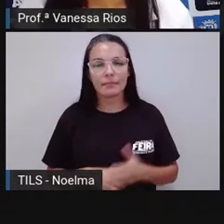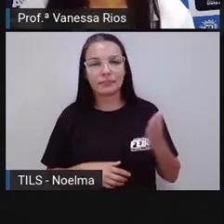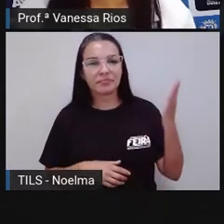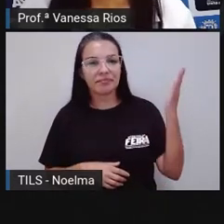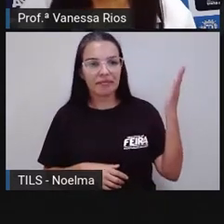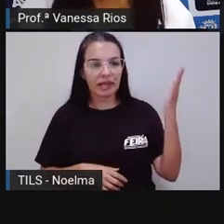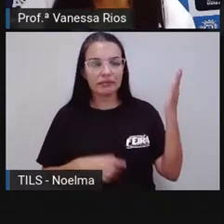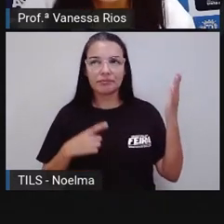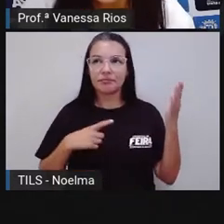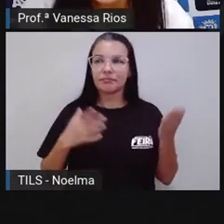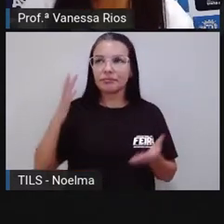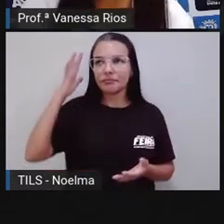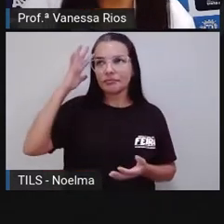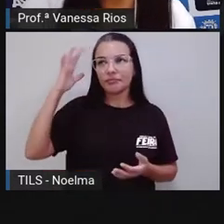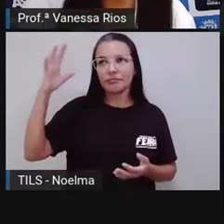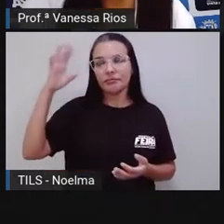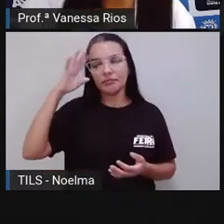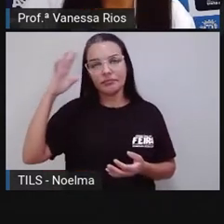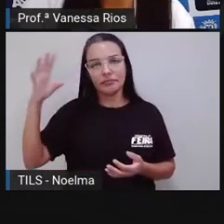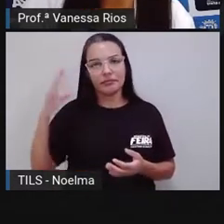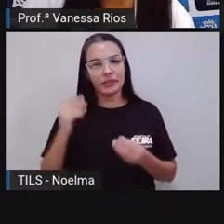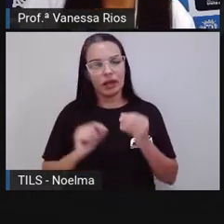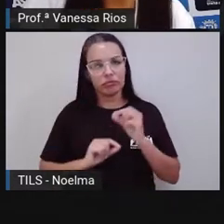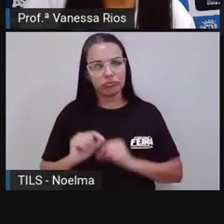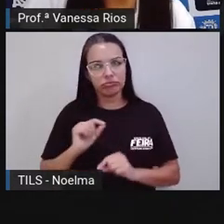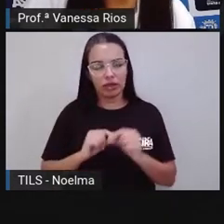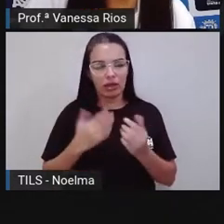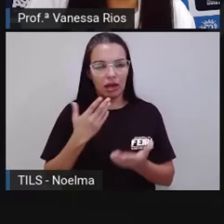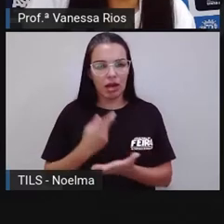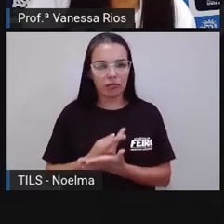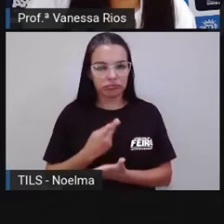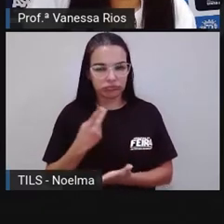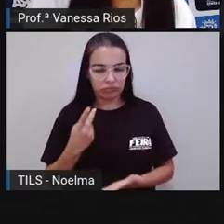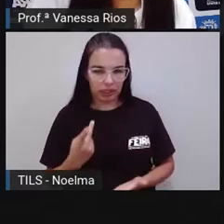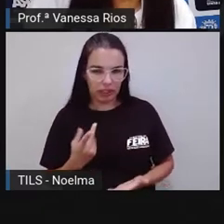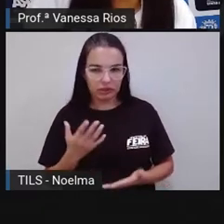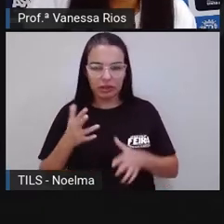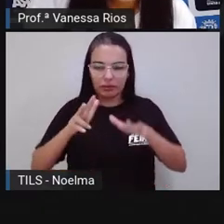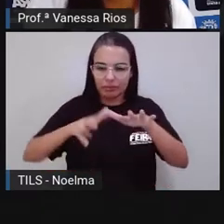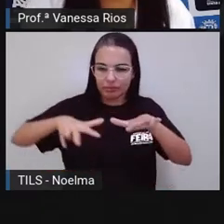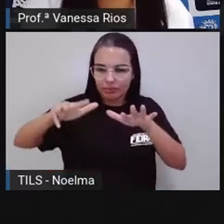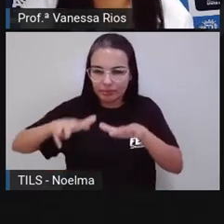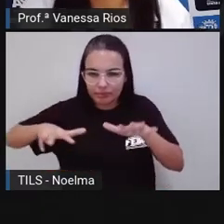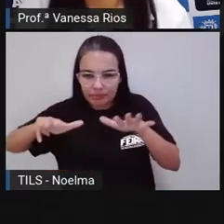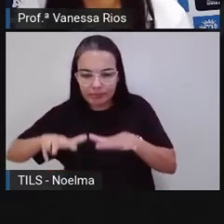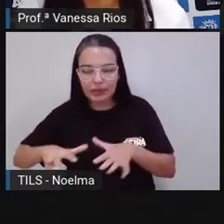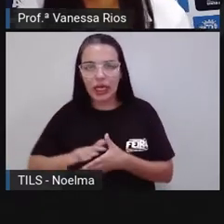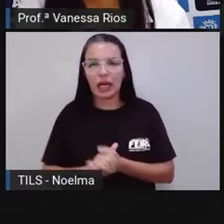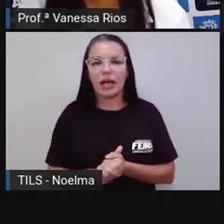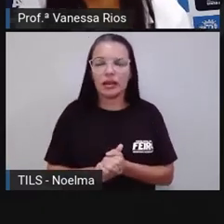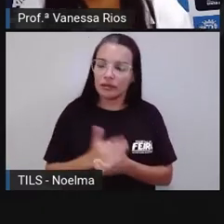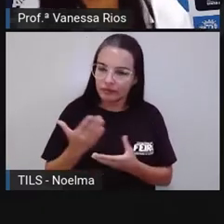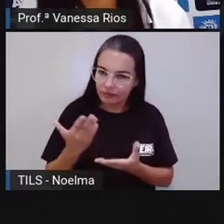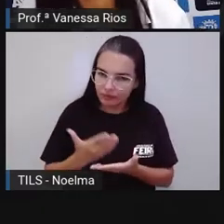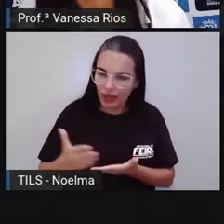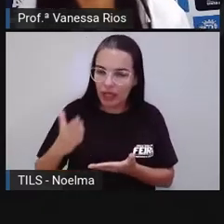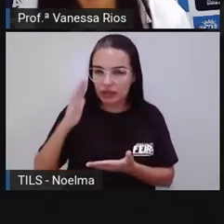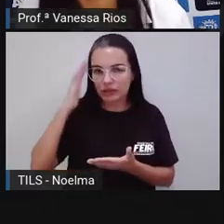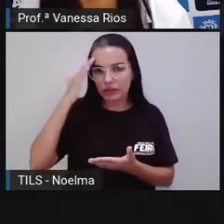essa reflexão e esse entendimento em relação a densidade para o mar morto, a gente vai justamente